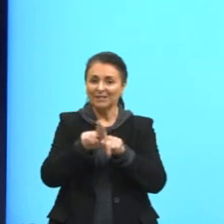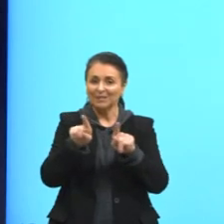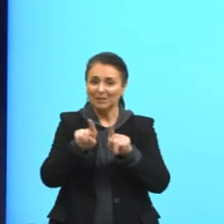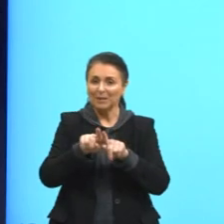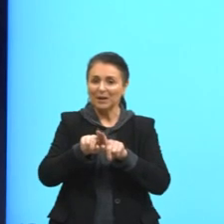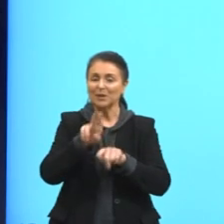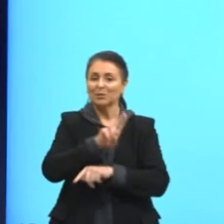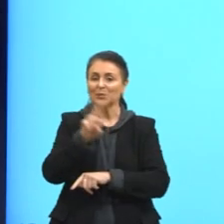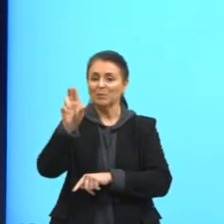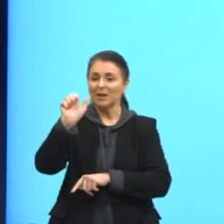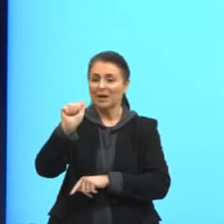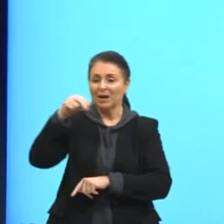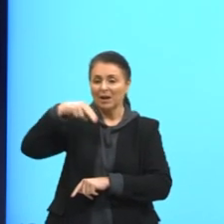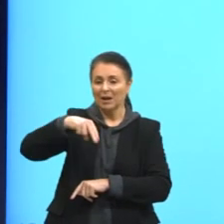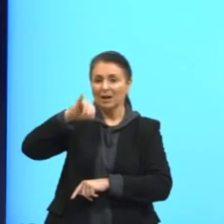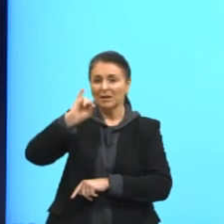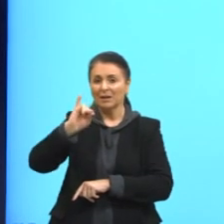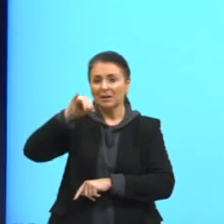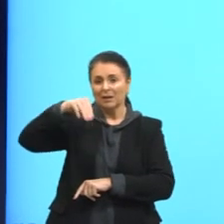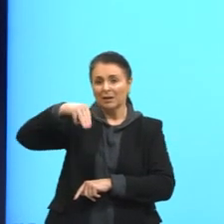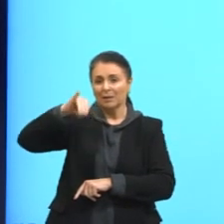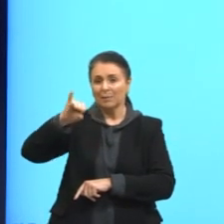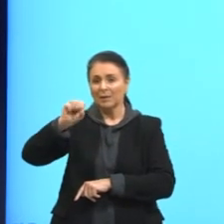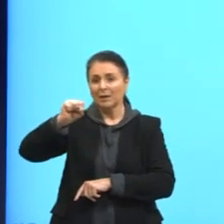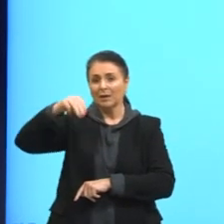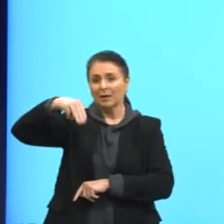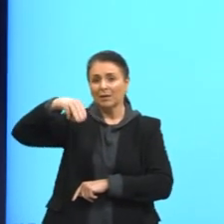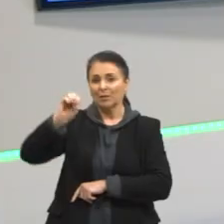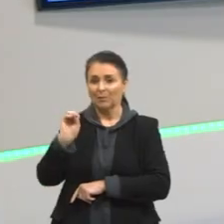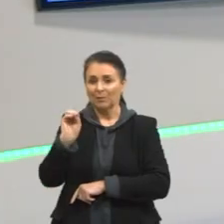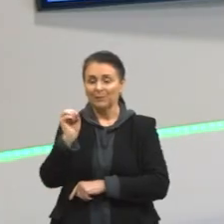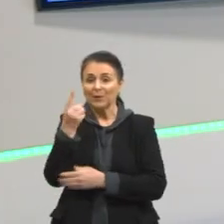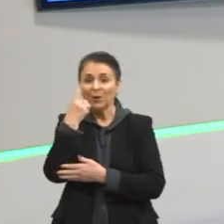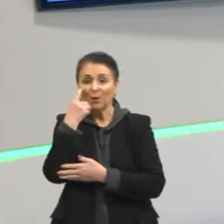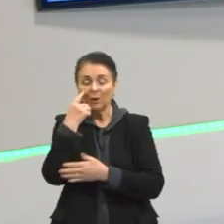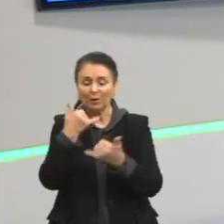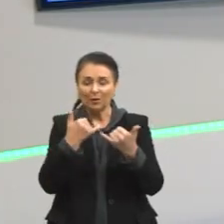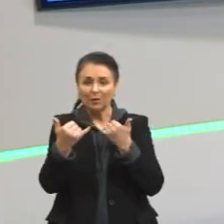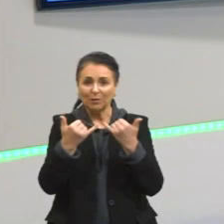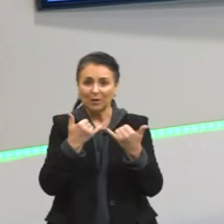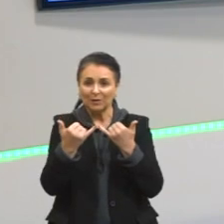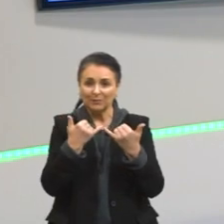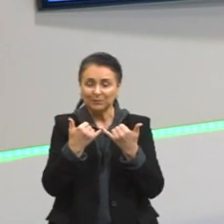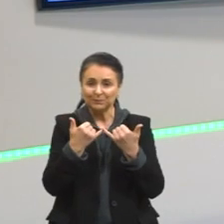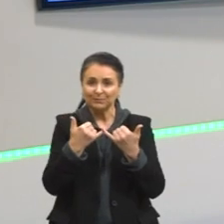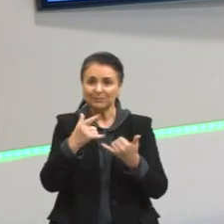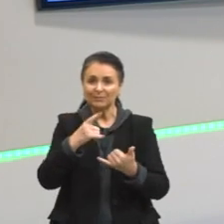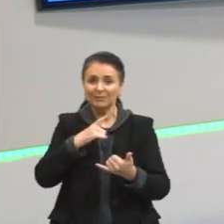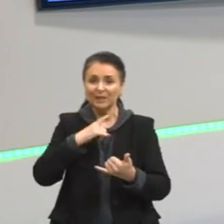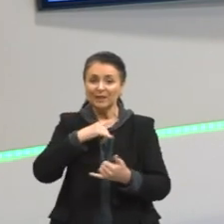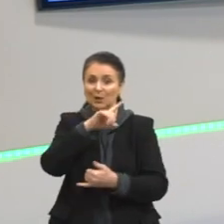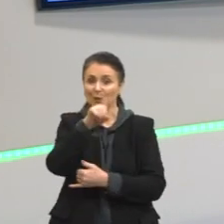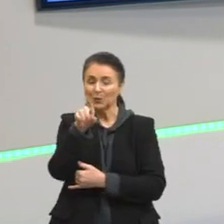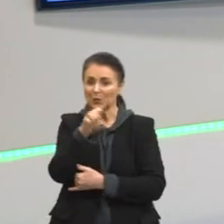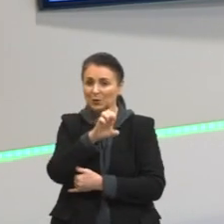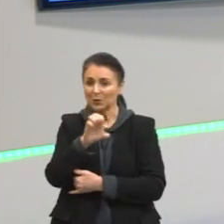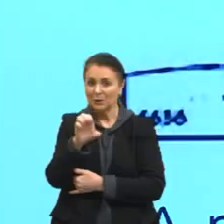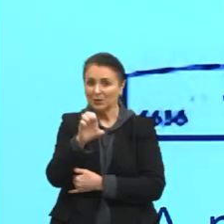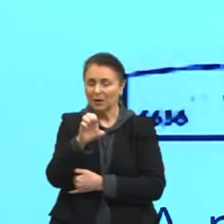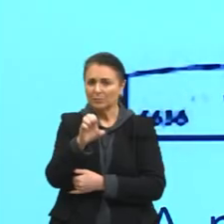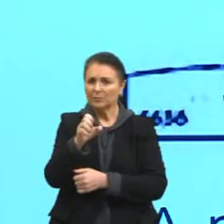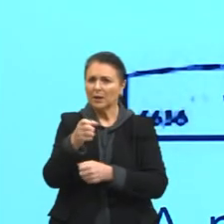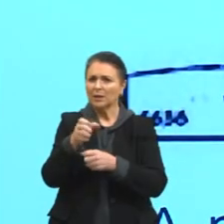animismo. Olhem esse exemplo aqui. A gente tem ali o Zé Lelé, que está